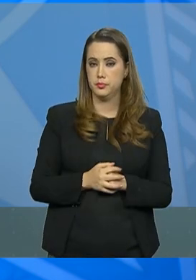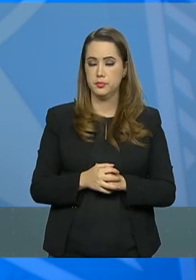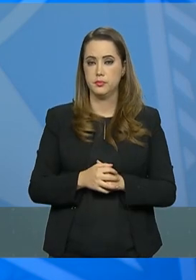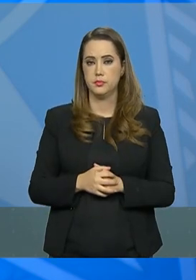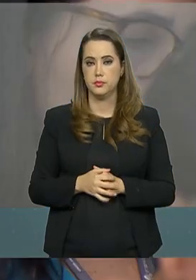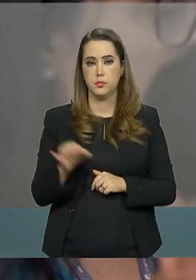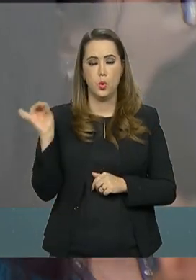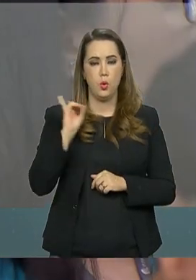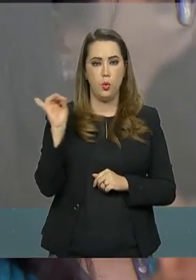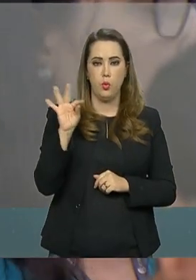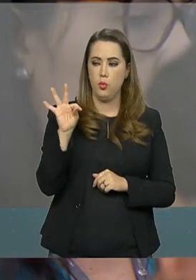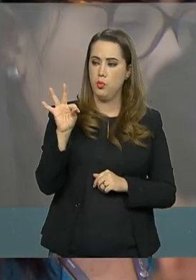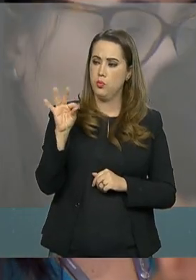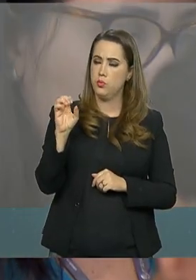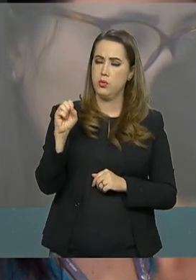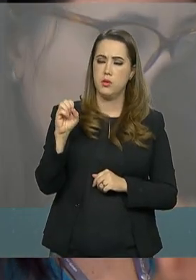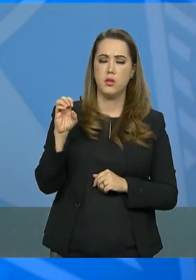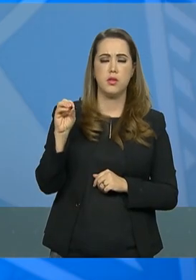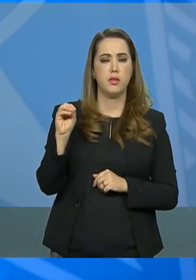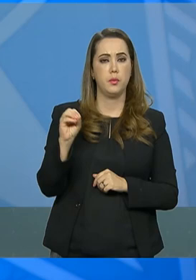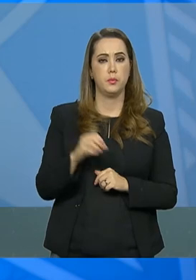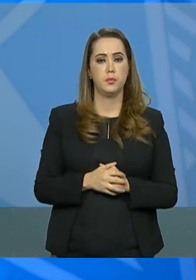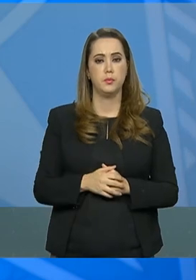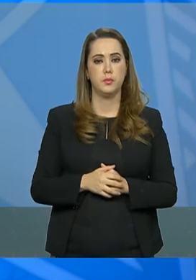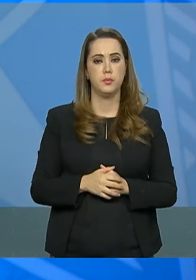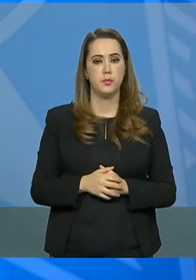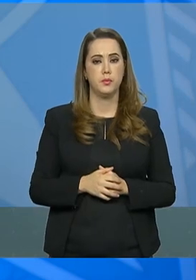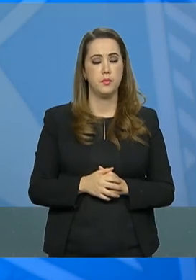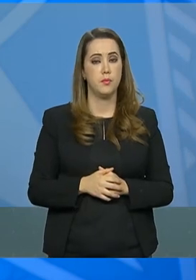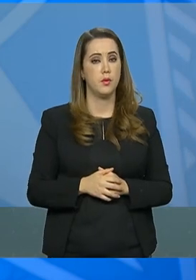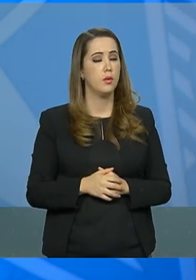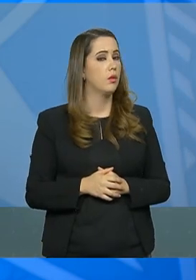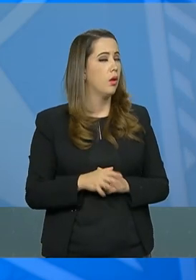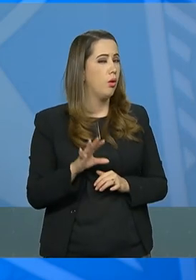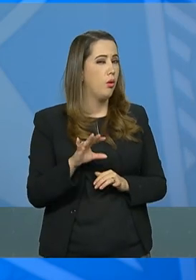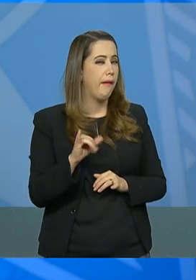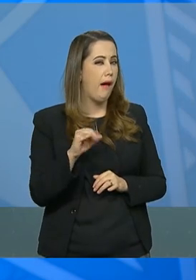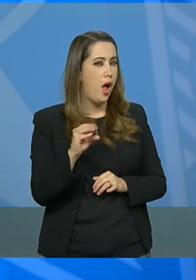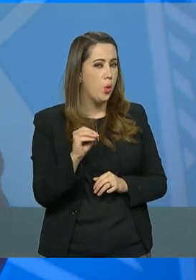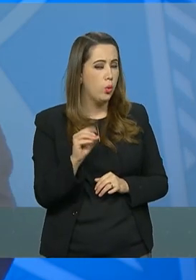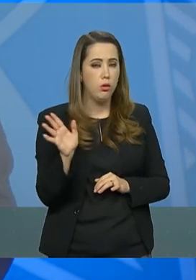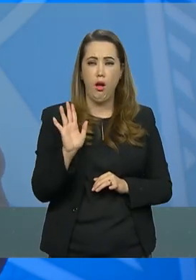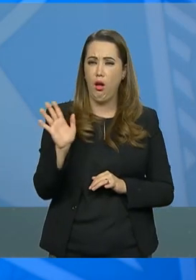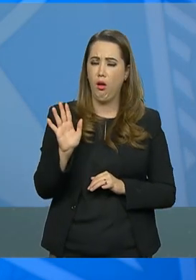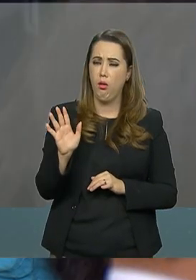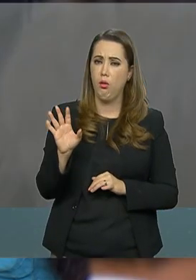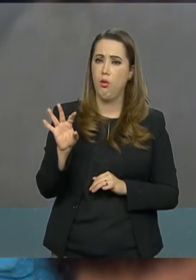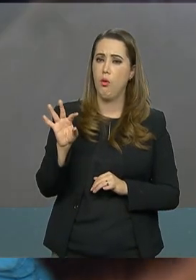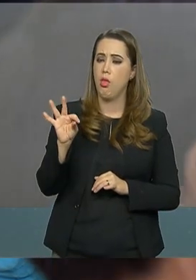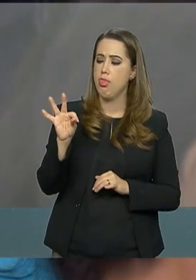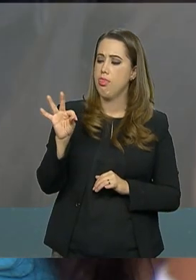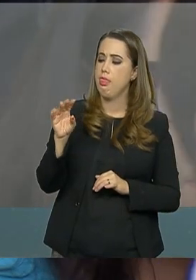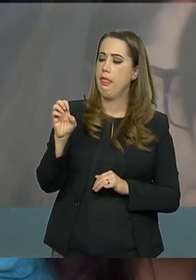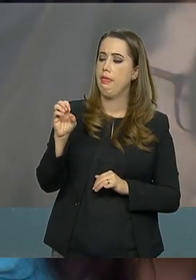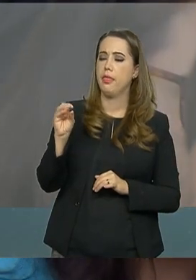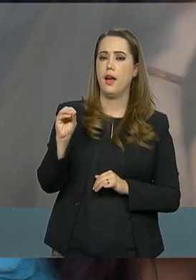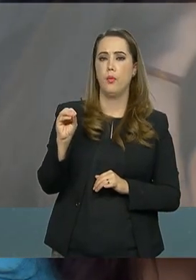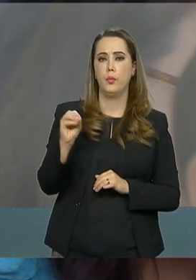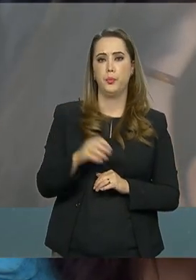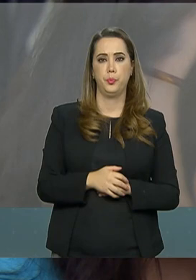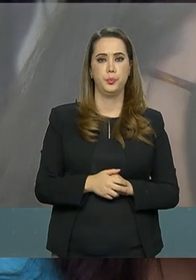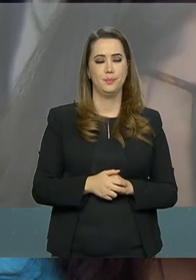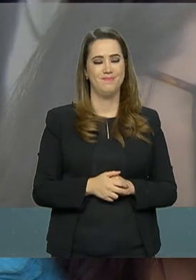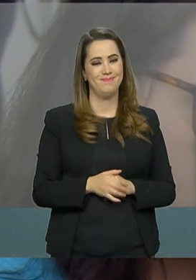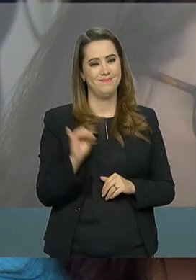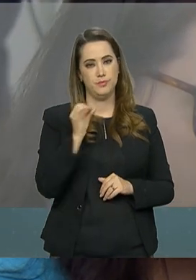Portavoz Telcuri, do Estadão, caiu, é isso? Tel. Tel, tudo bem, Tel? Boa noite. O presidente disse